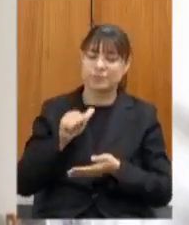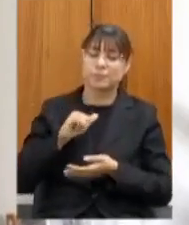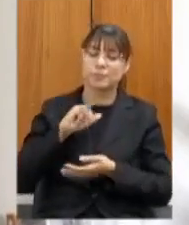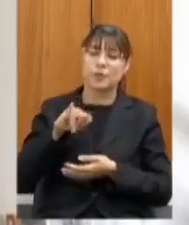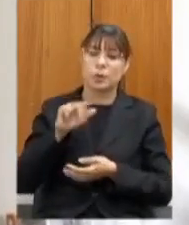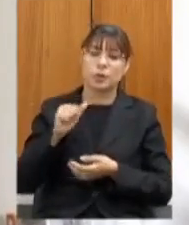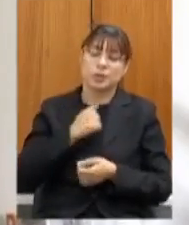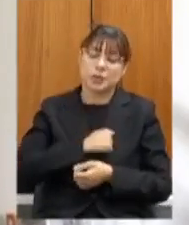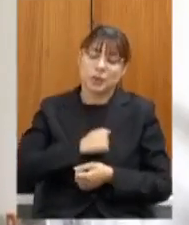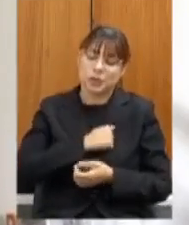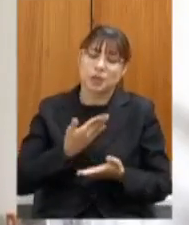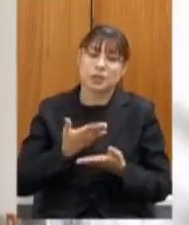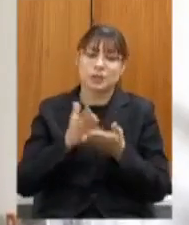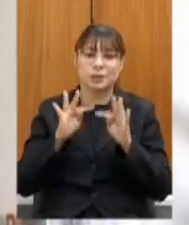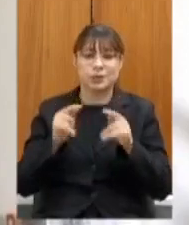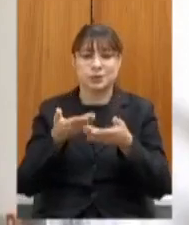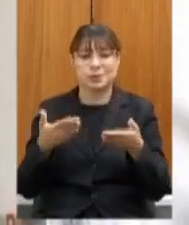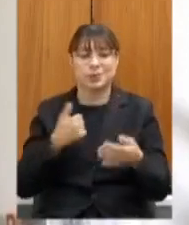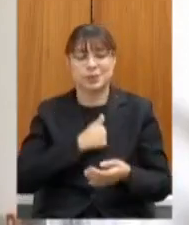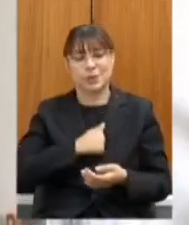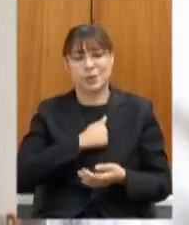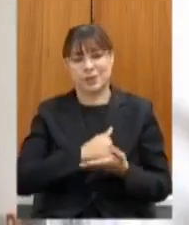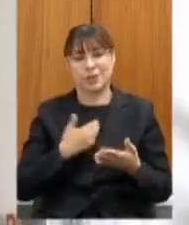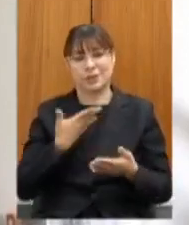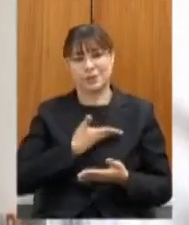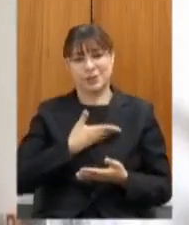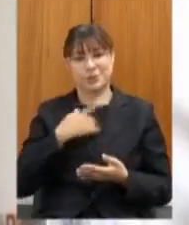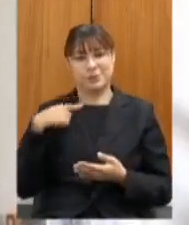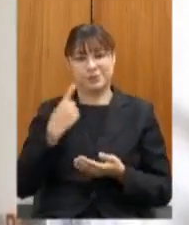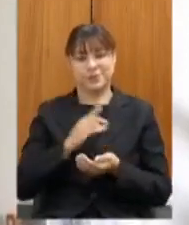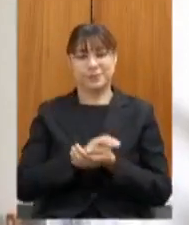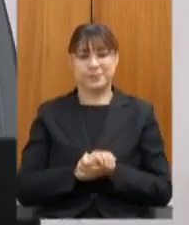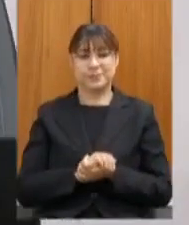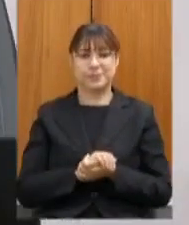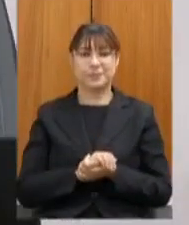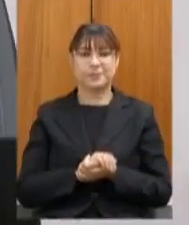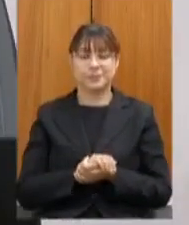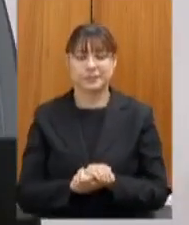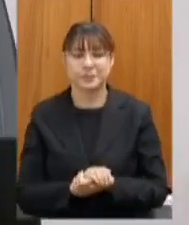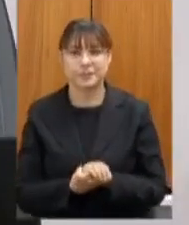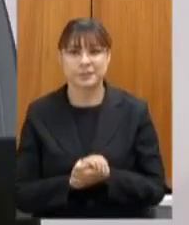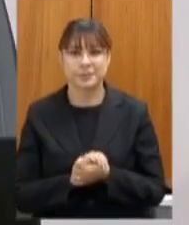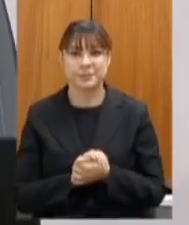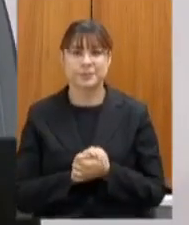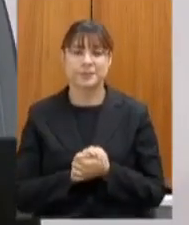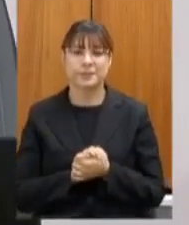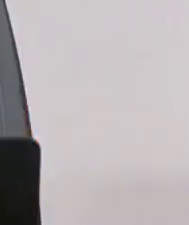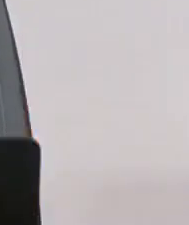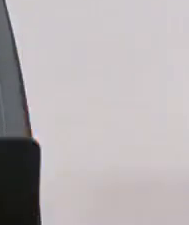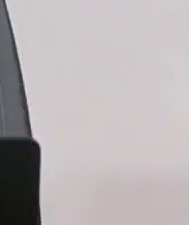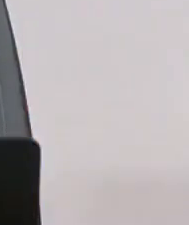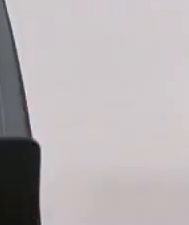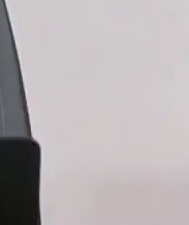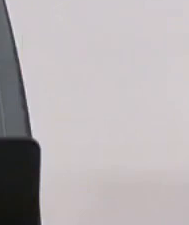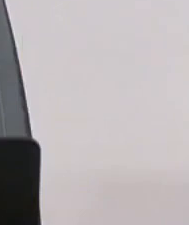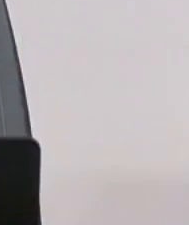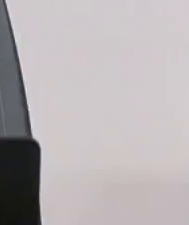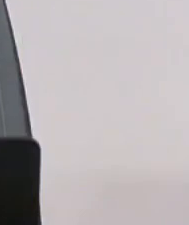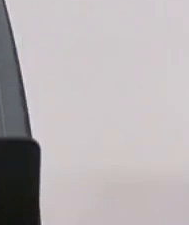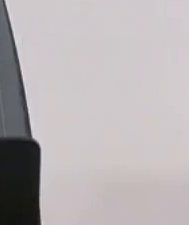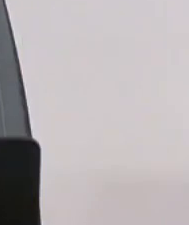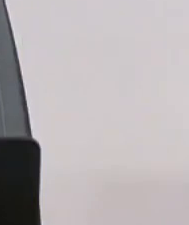beijo a todos os colegas saudade de todos vocês obrigada deputada selize também